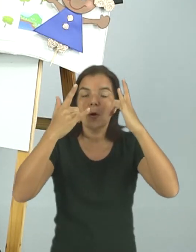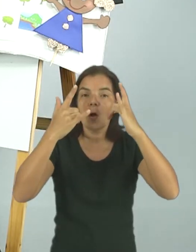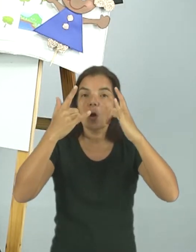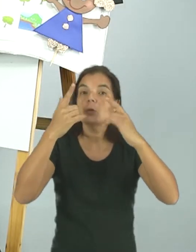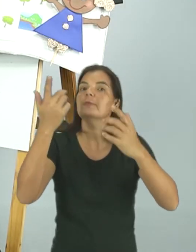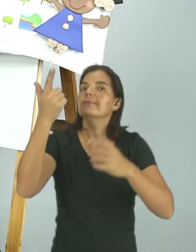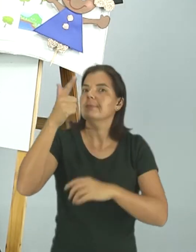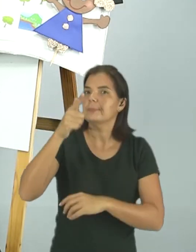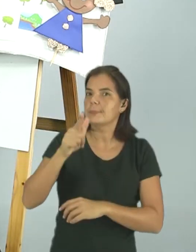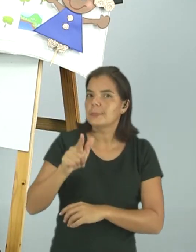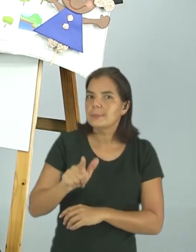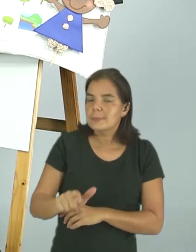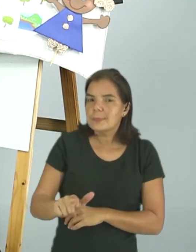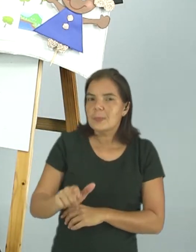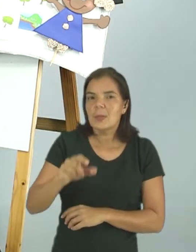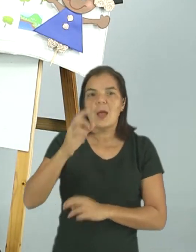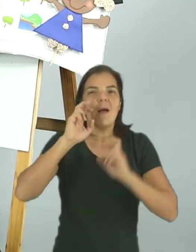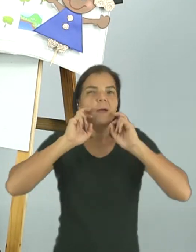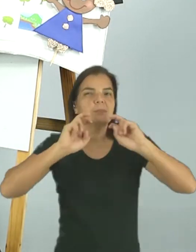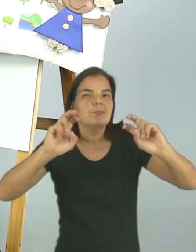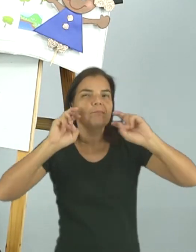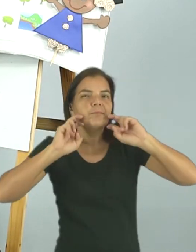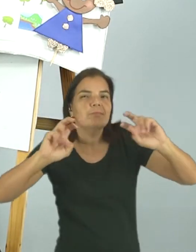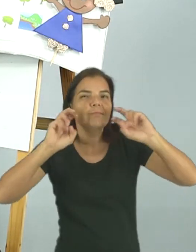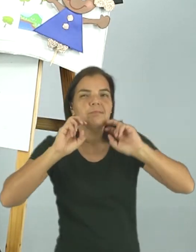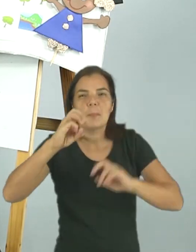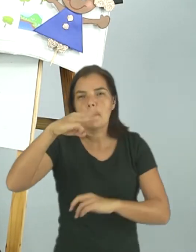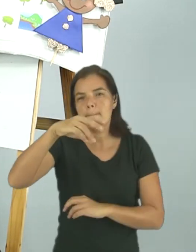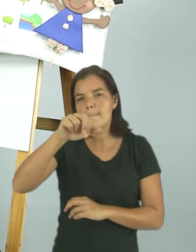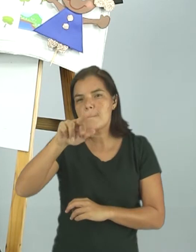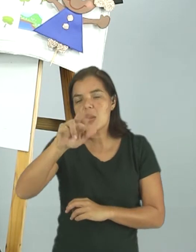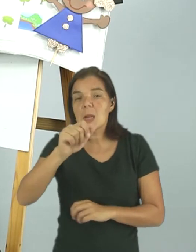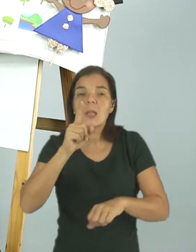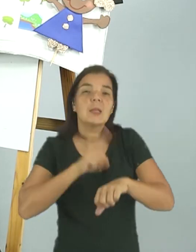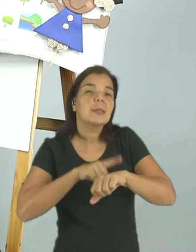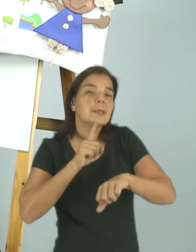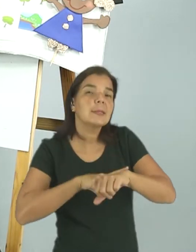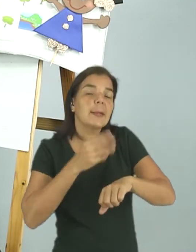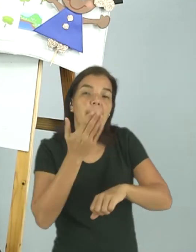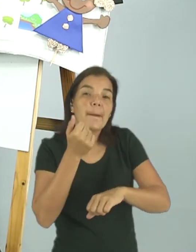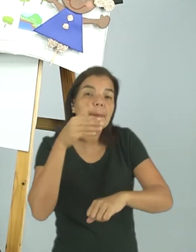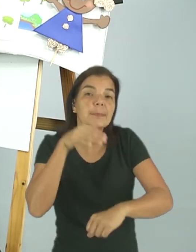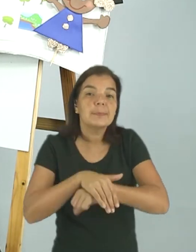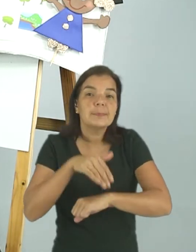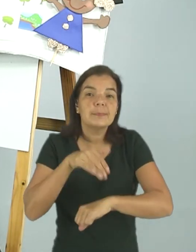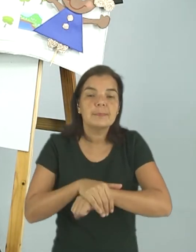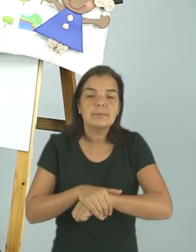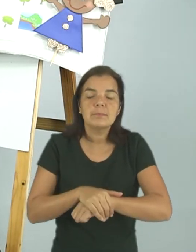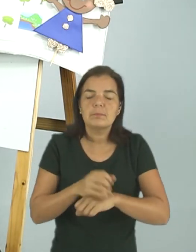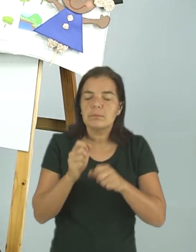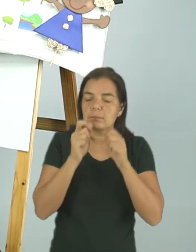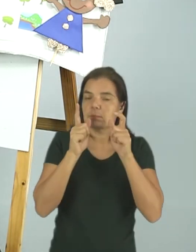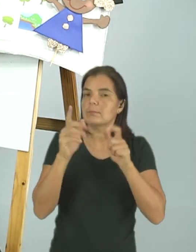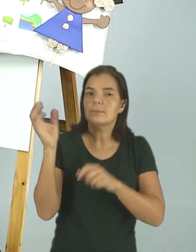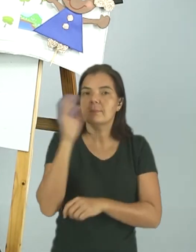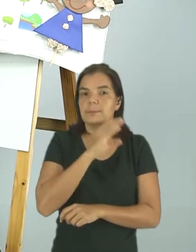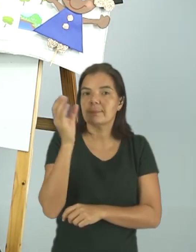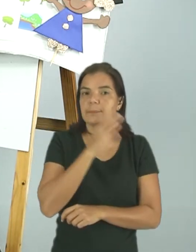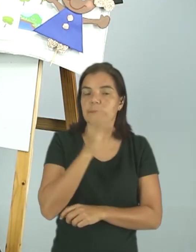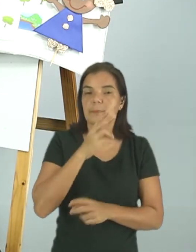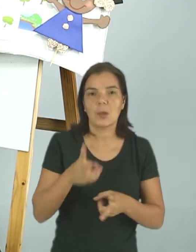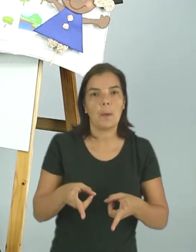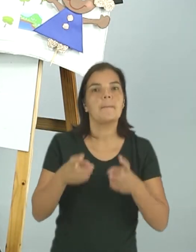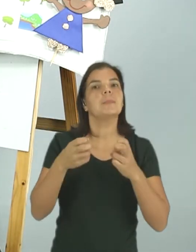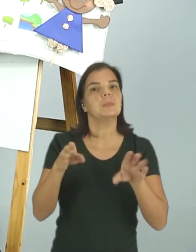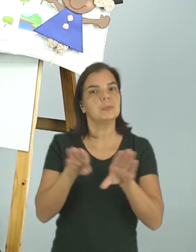novamente Mila está na hora do jantar. Mila correu e